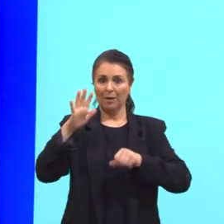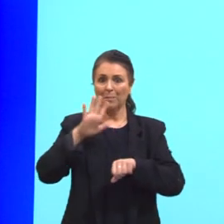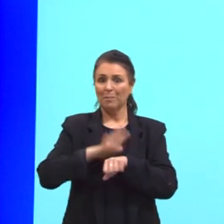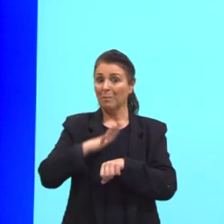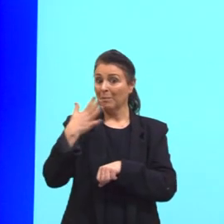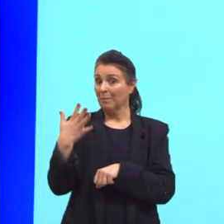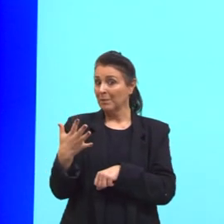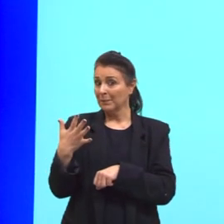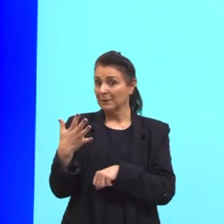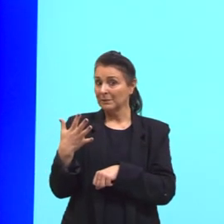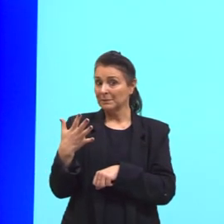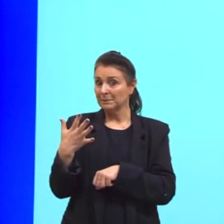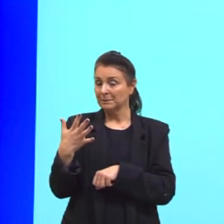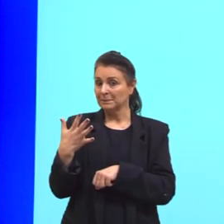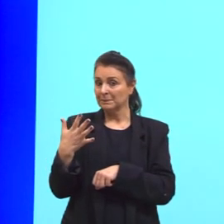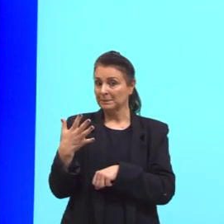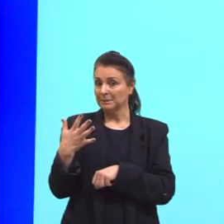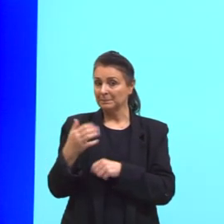predominantemente.